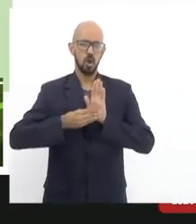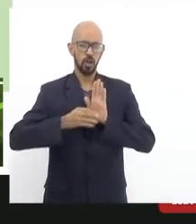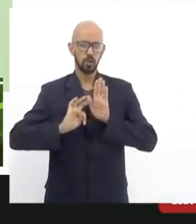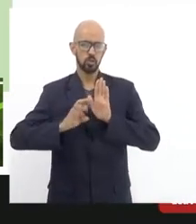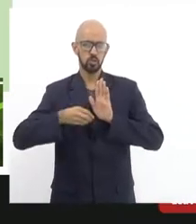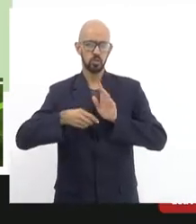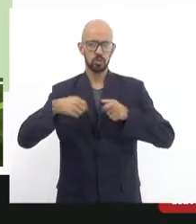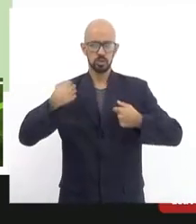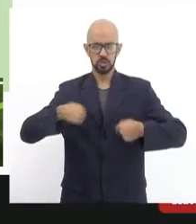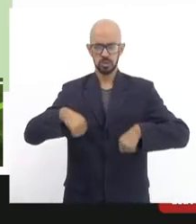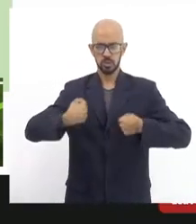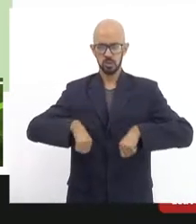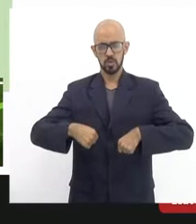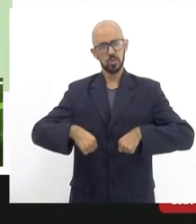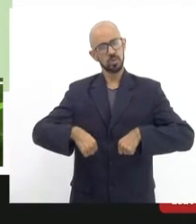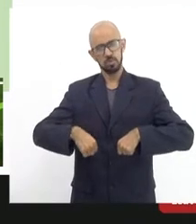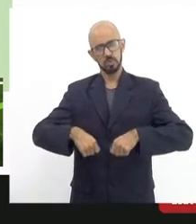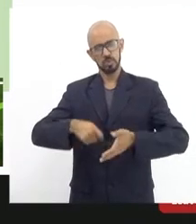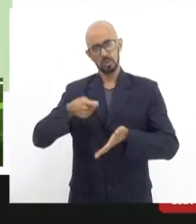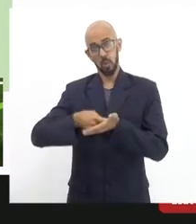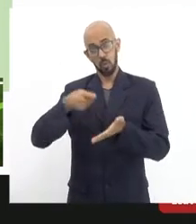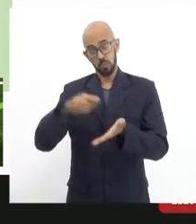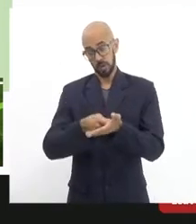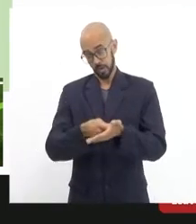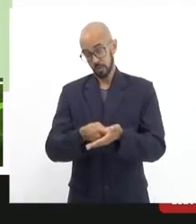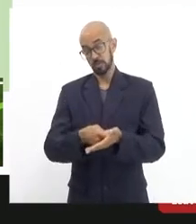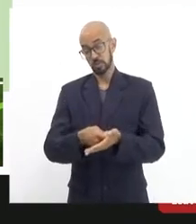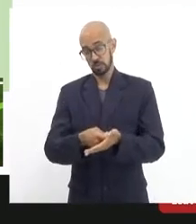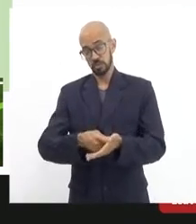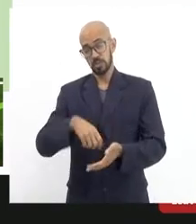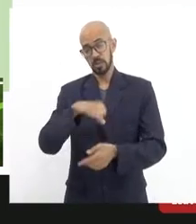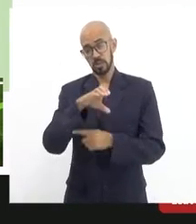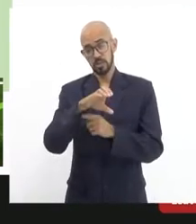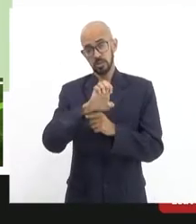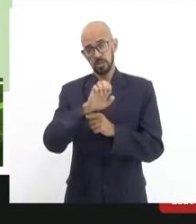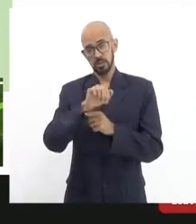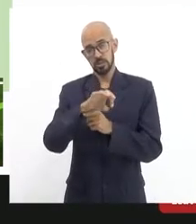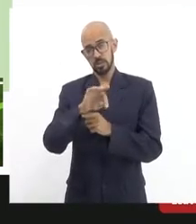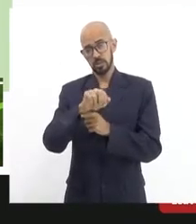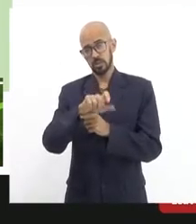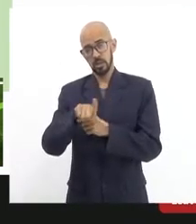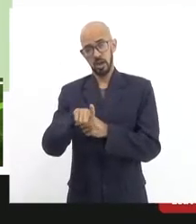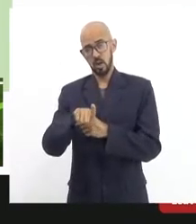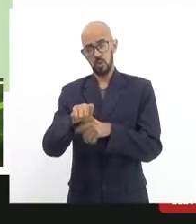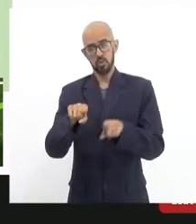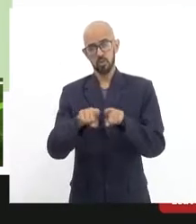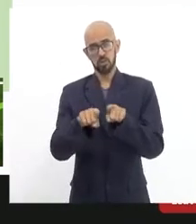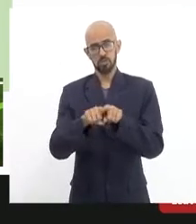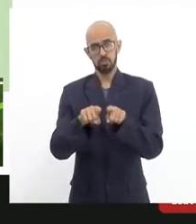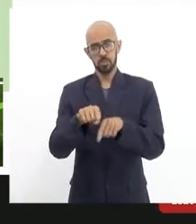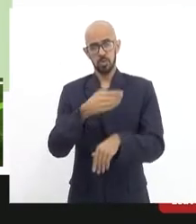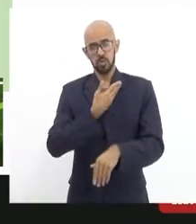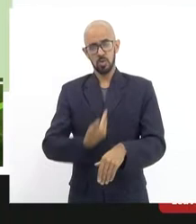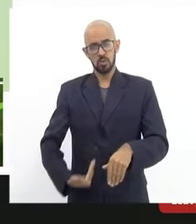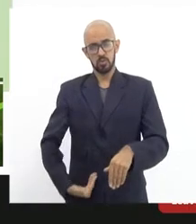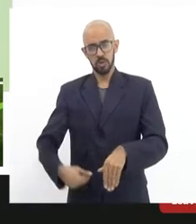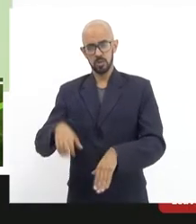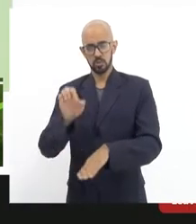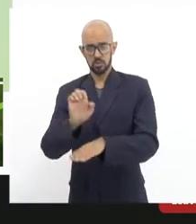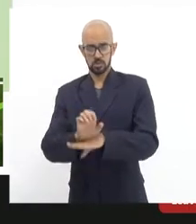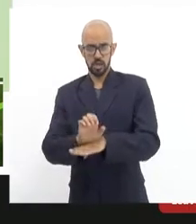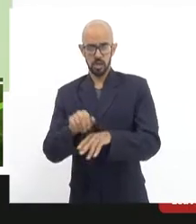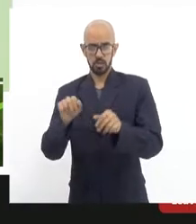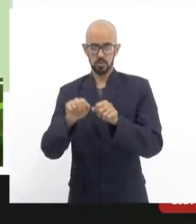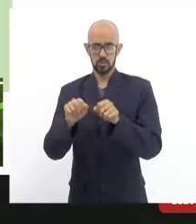destaques das obrigações que a central e o governo do Estado têm que cumprir e que não cumprem até hoje. Cumpriram uma